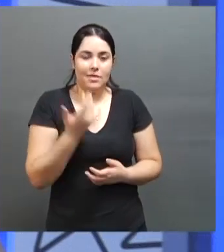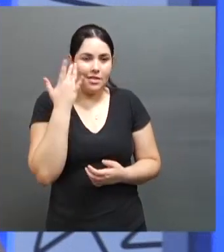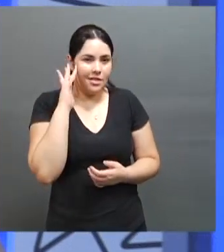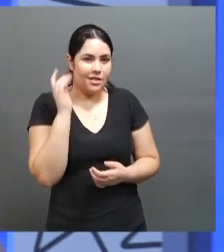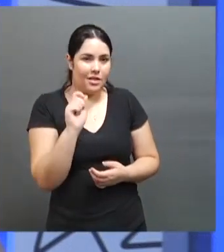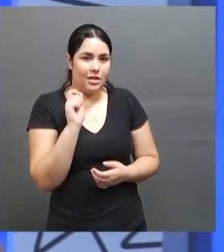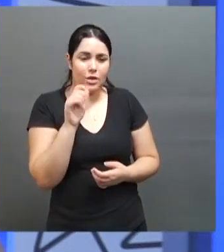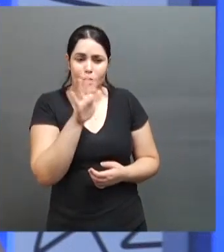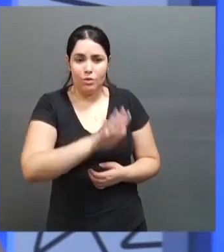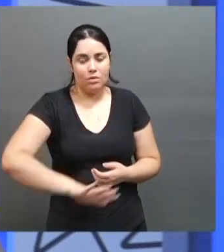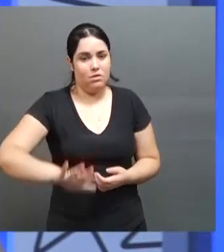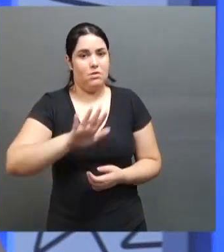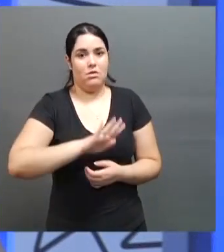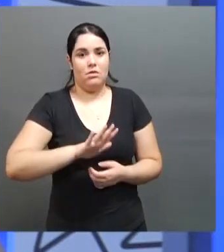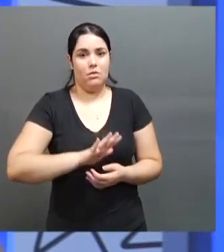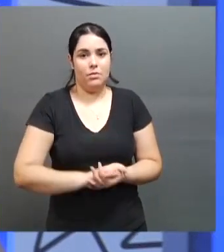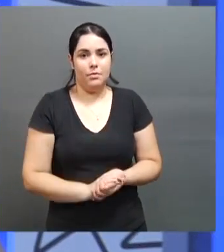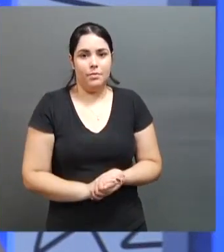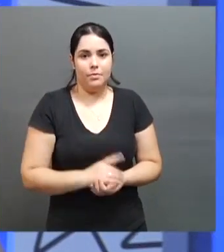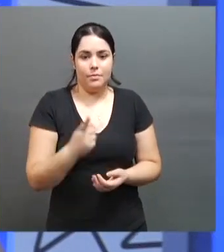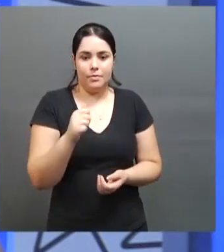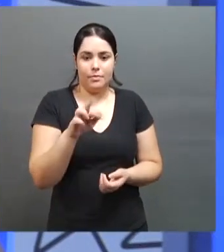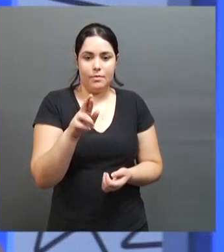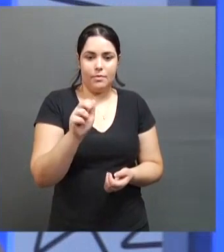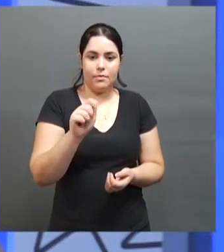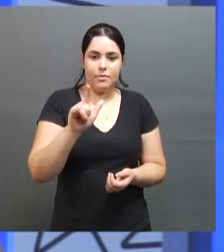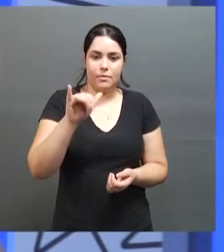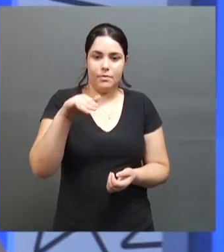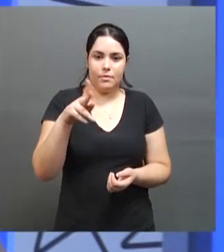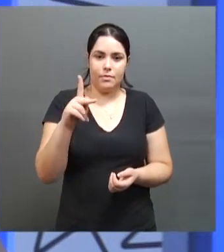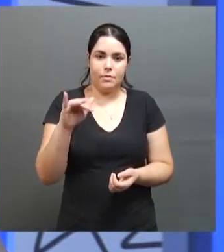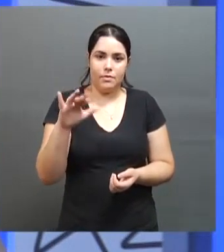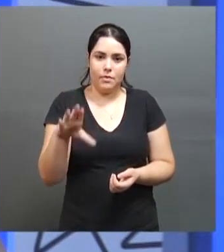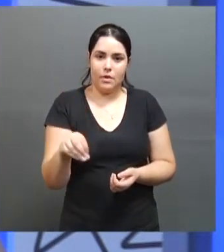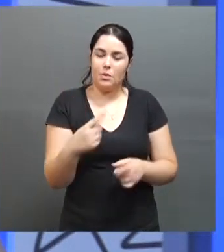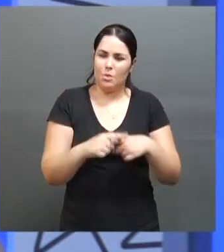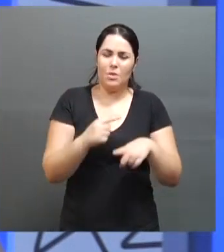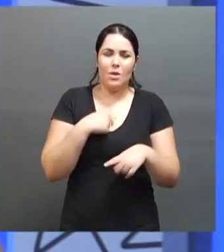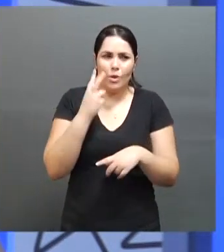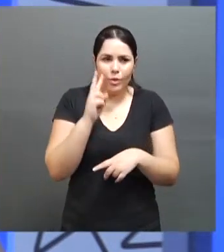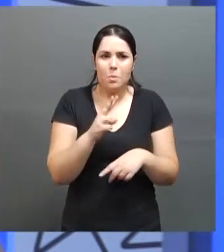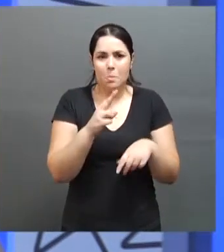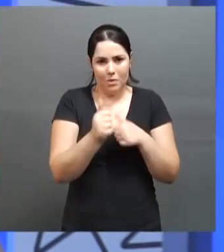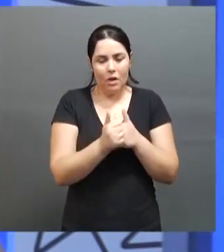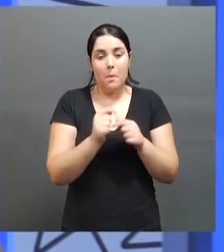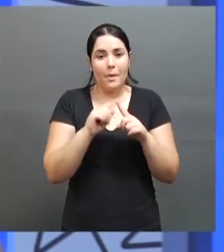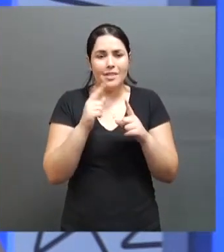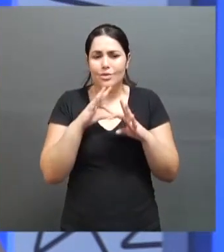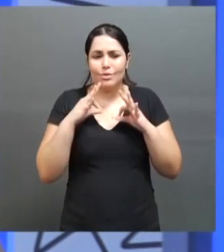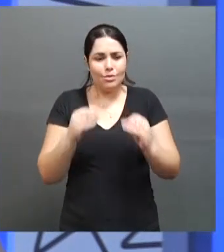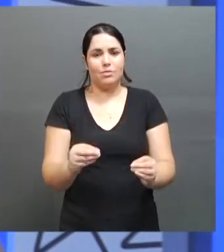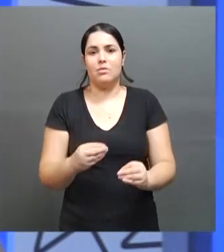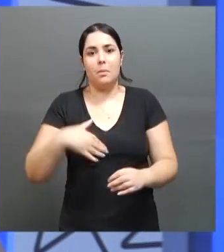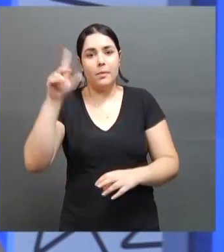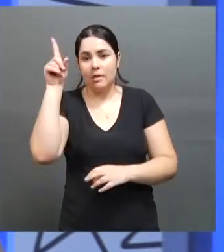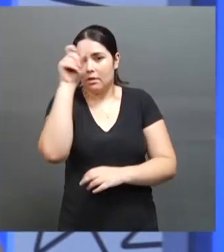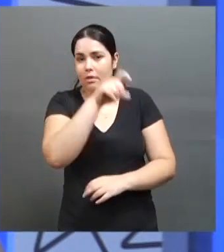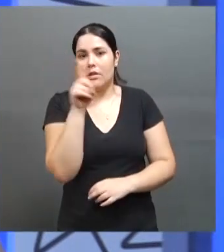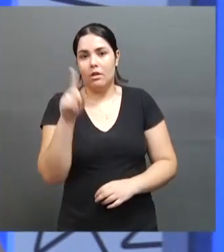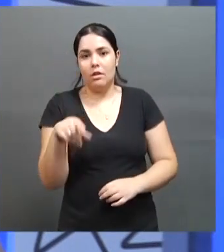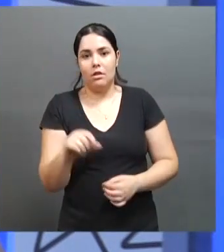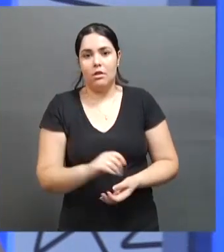esporte em geral, eu falo dos paralímpicos porque eu o vejo mais de perto, né? Mas acho que todo esporte em geral, a maior dificuldade